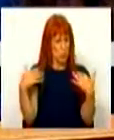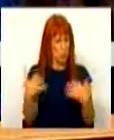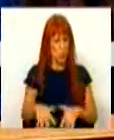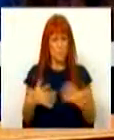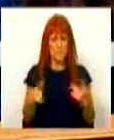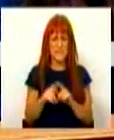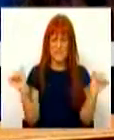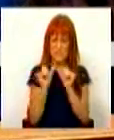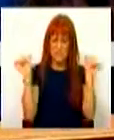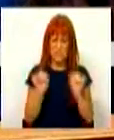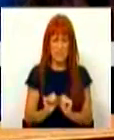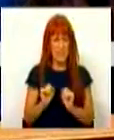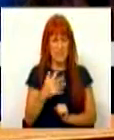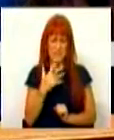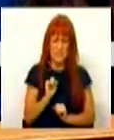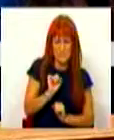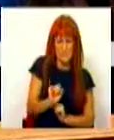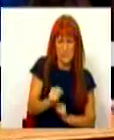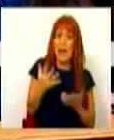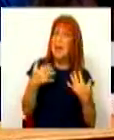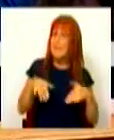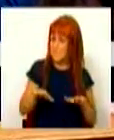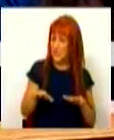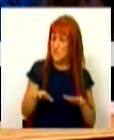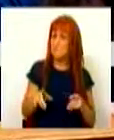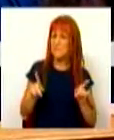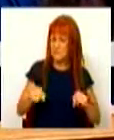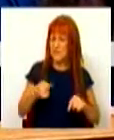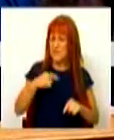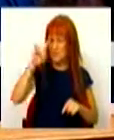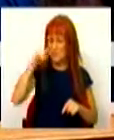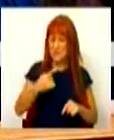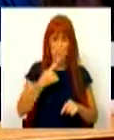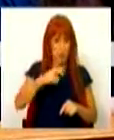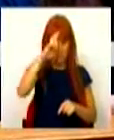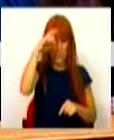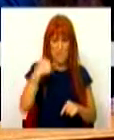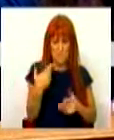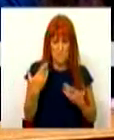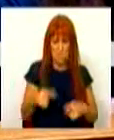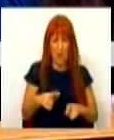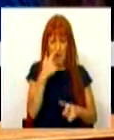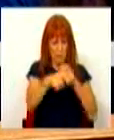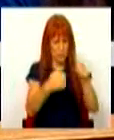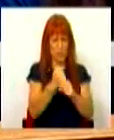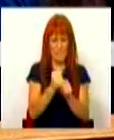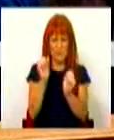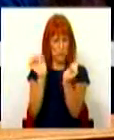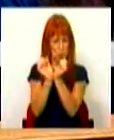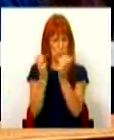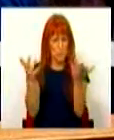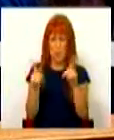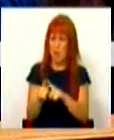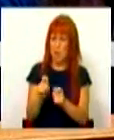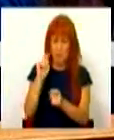do sistema e da sua credibilidade, mas também sabemos o enorme esforço dos trabalhadores da Segurança Social